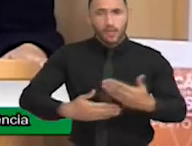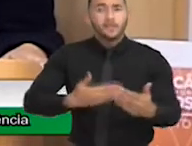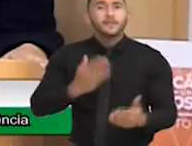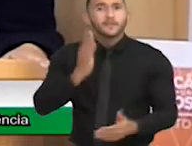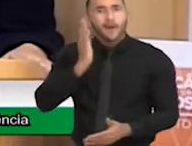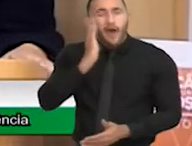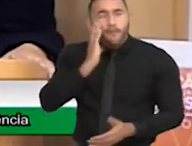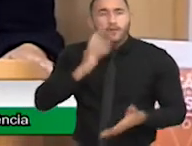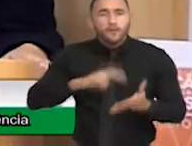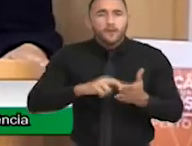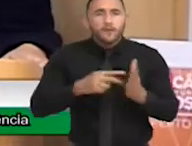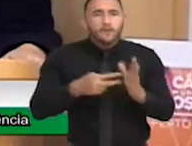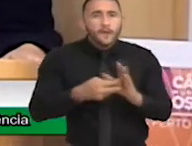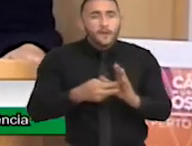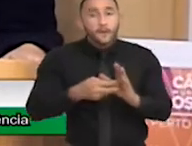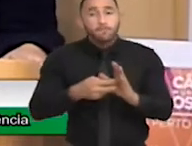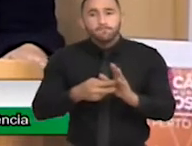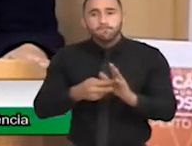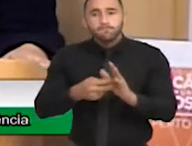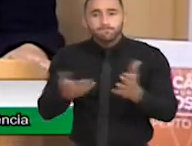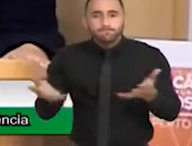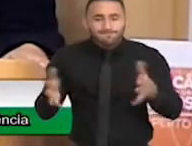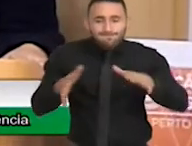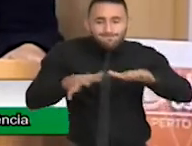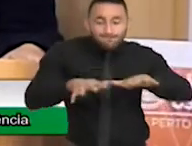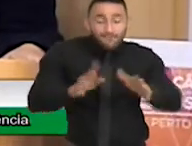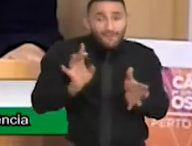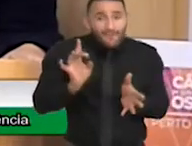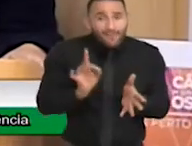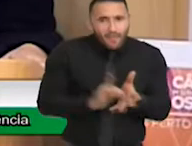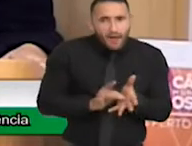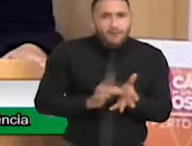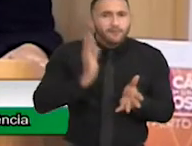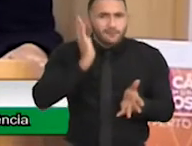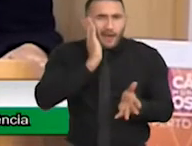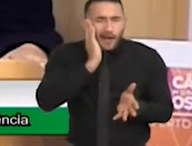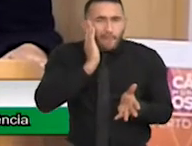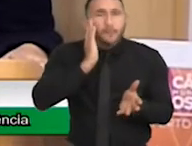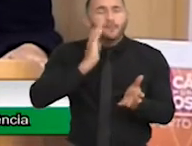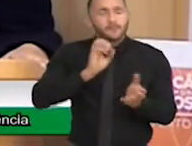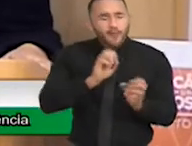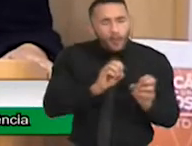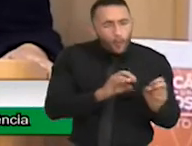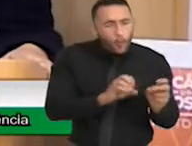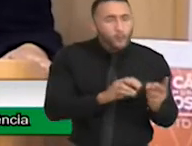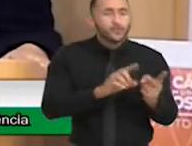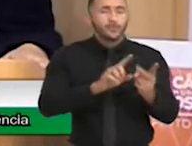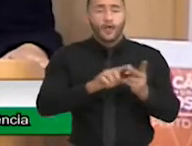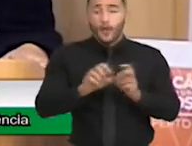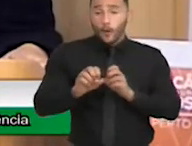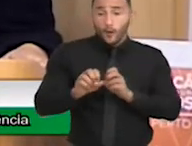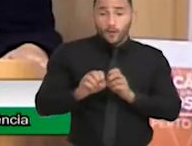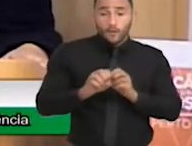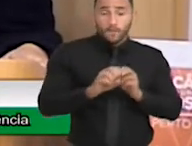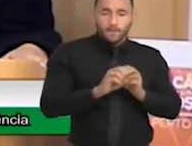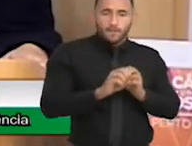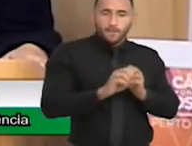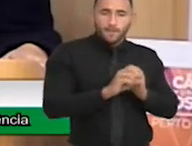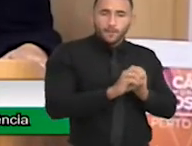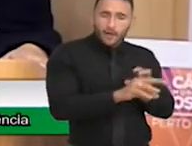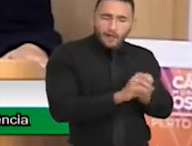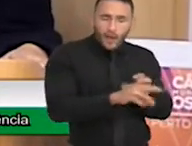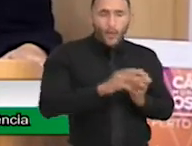integração da intersetorialidade de saúde, educação, direito administrativo,